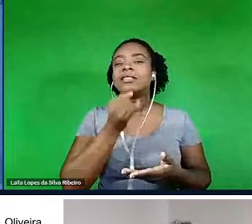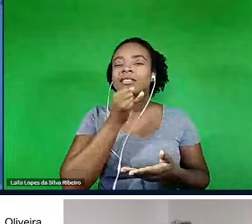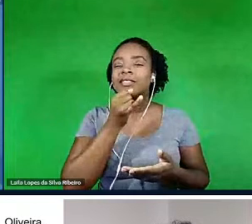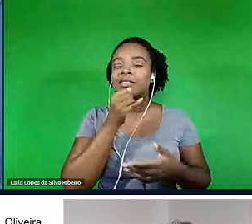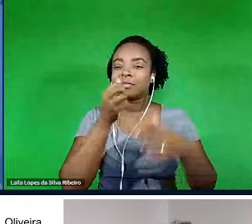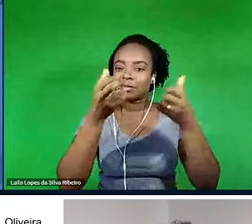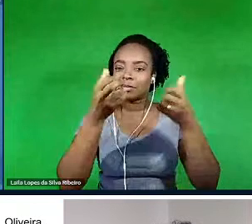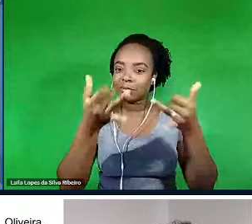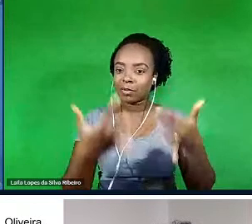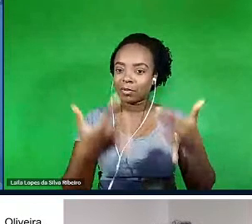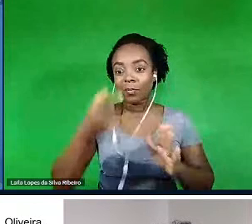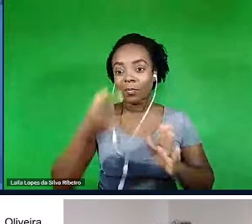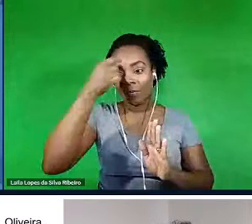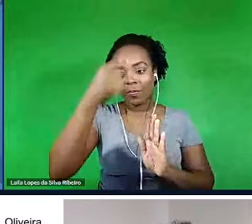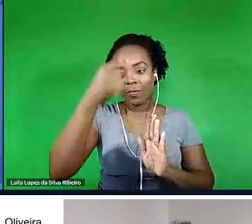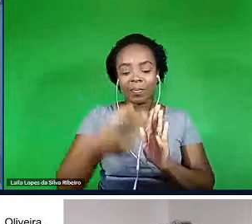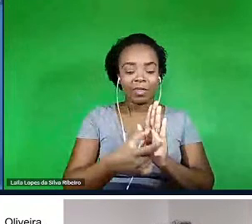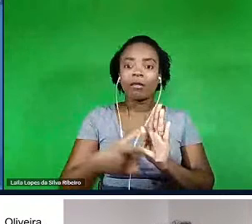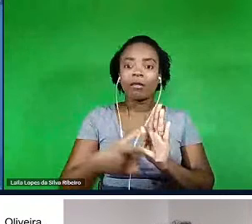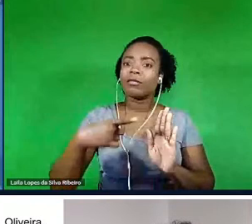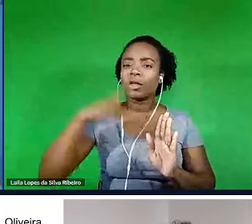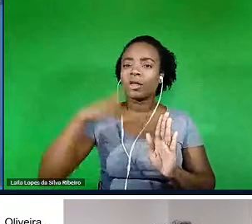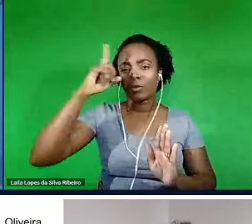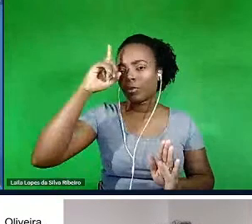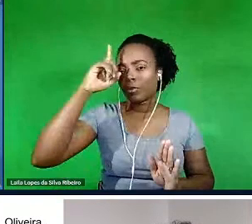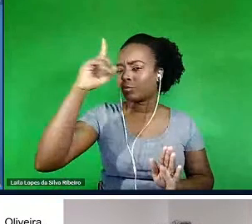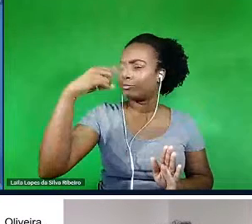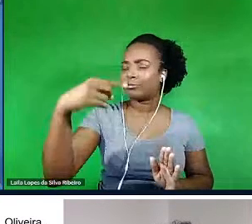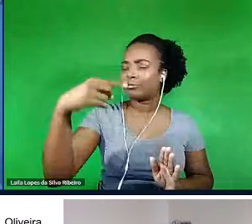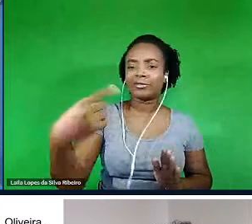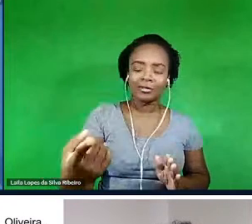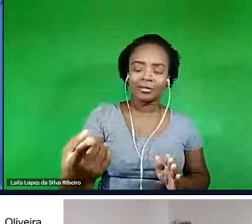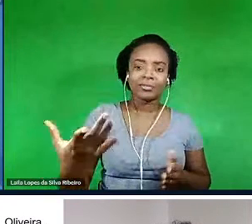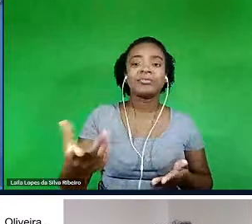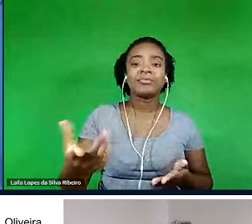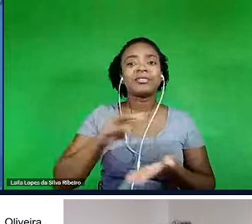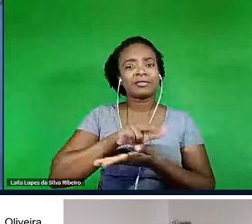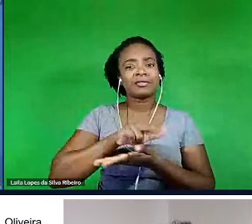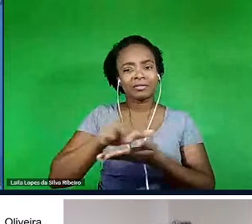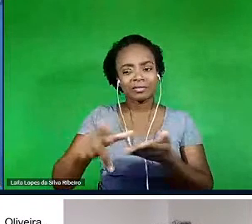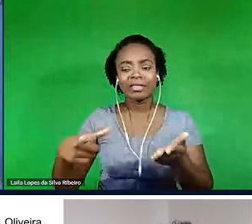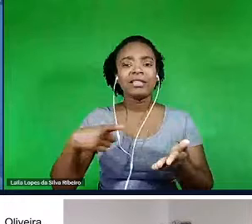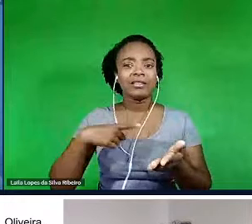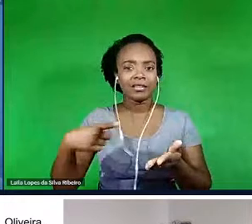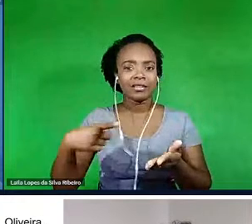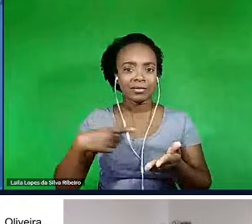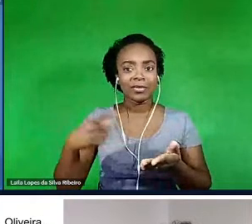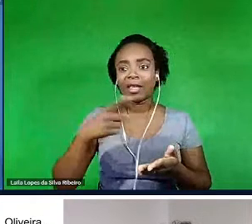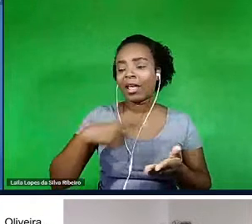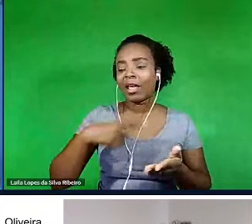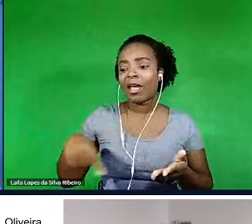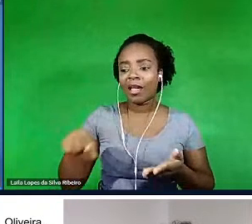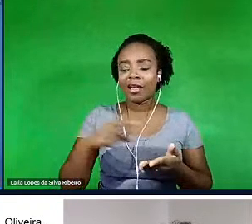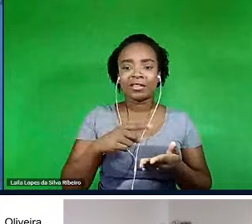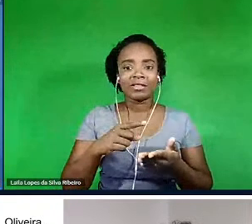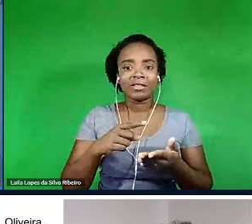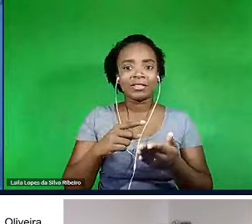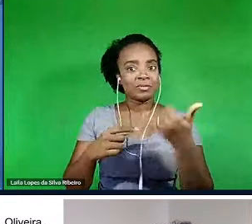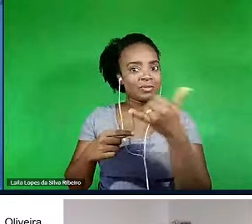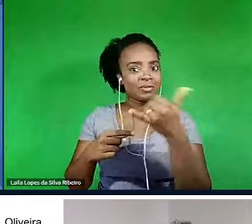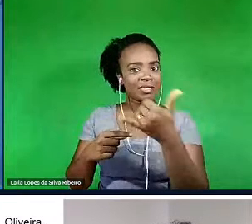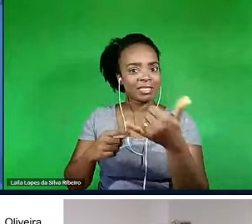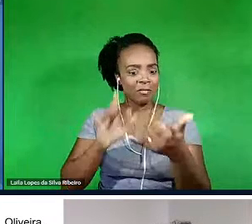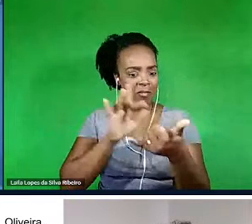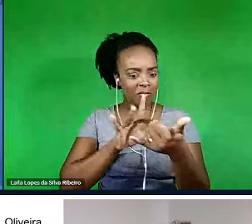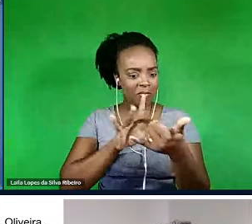está aí no nosso dia a dia, que acontece em dados momentos e simplesmente nem mesmo digitar no celular, mas fazer um